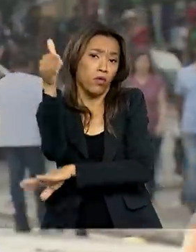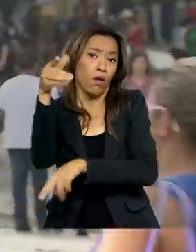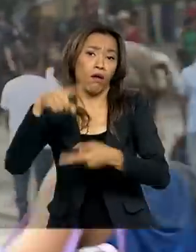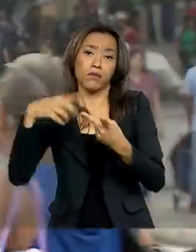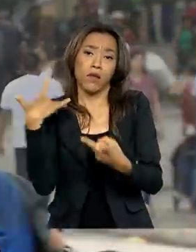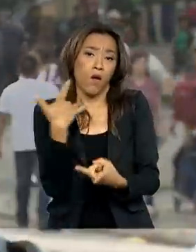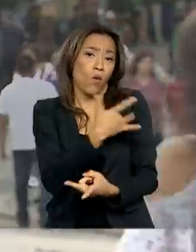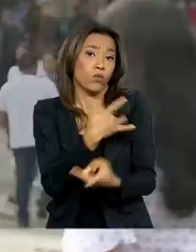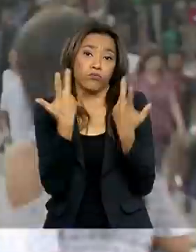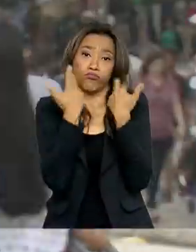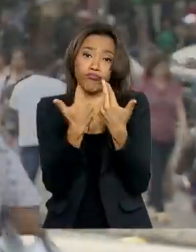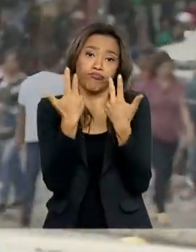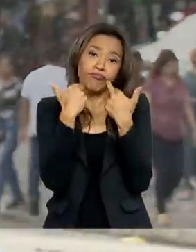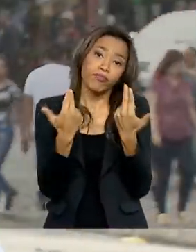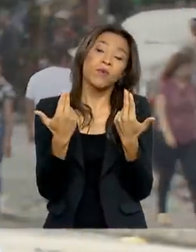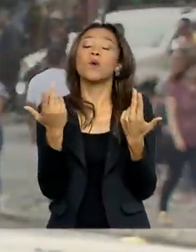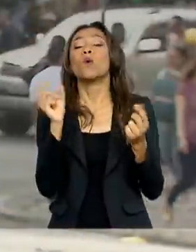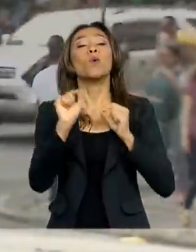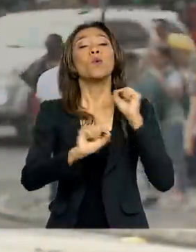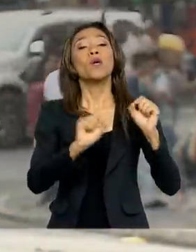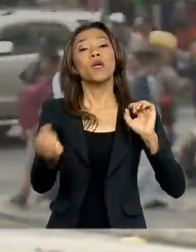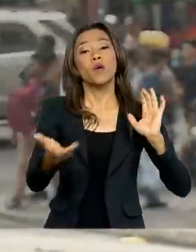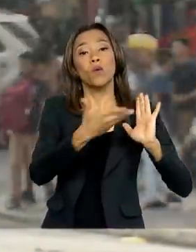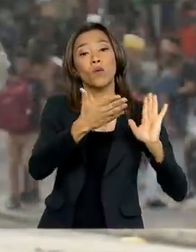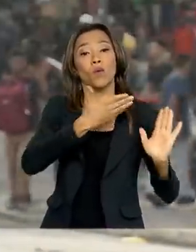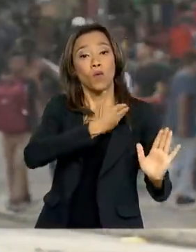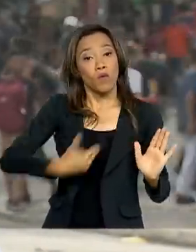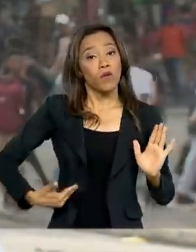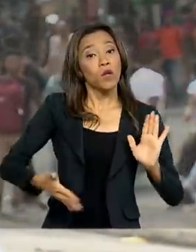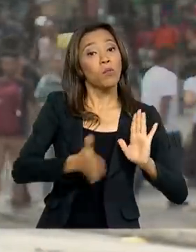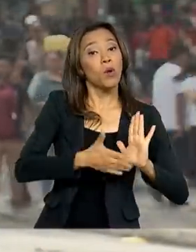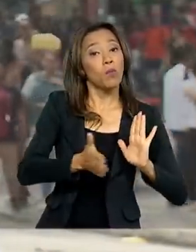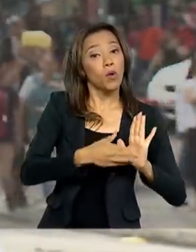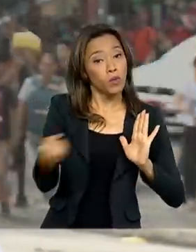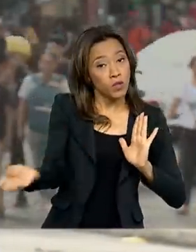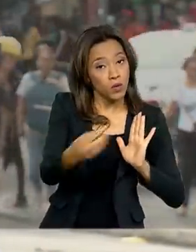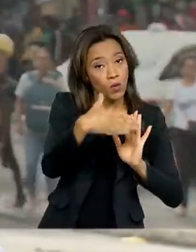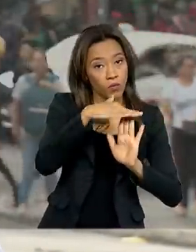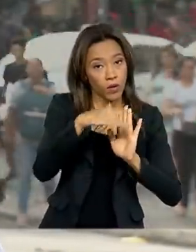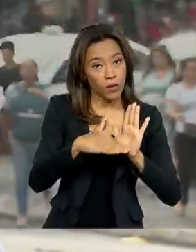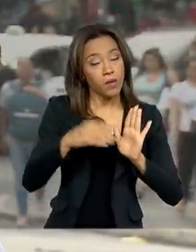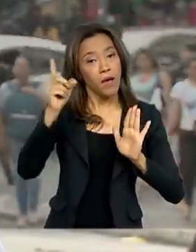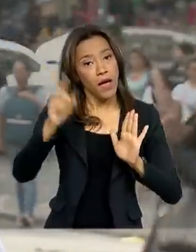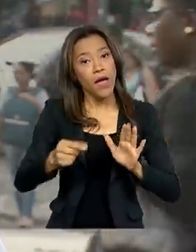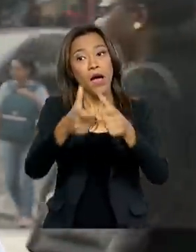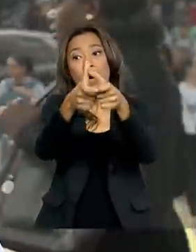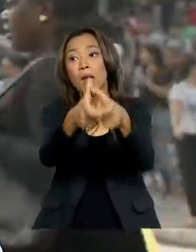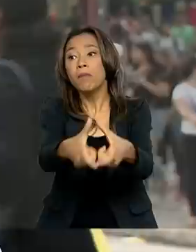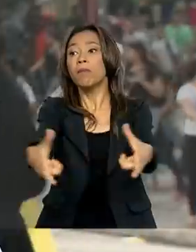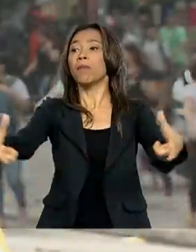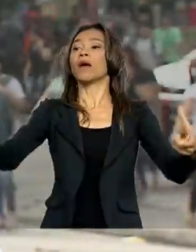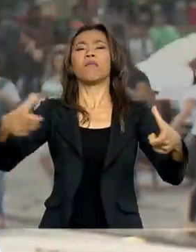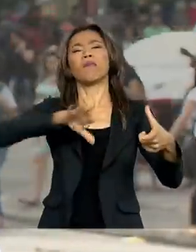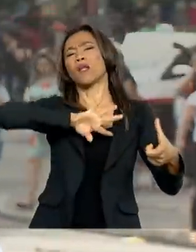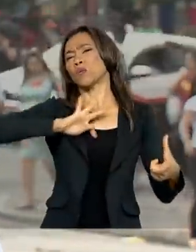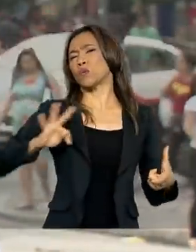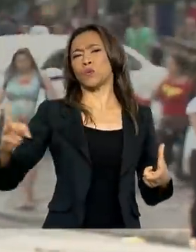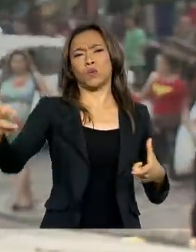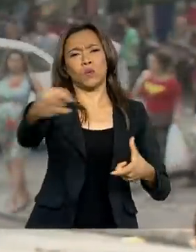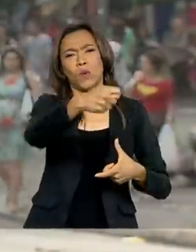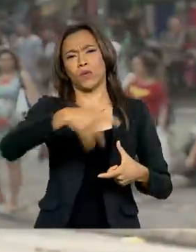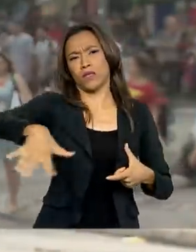saúde. O que o governo propõe com o novo programa Verde Amarelo é ampliar essa autorização para todas as categorias.